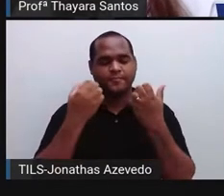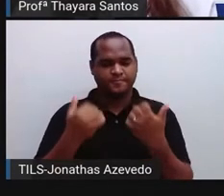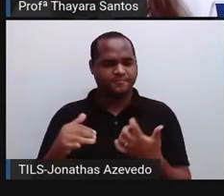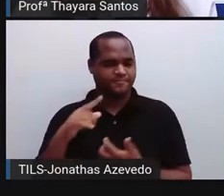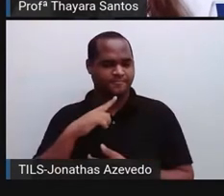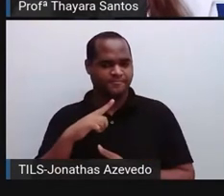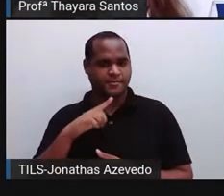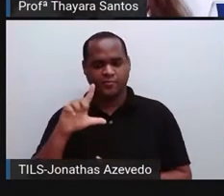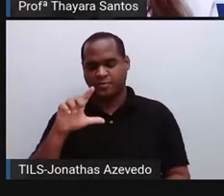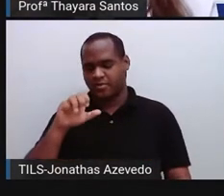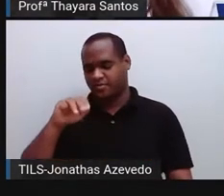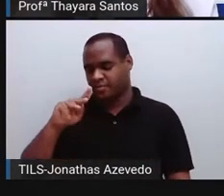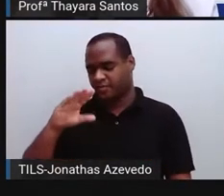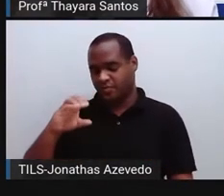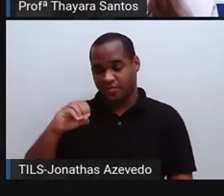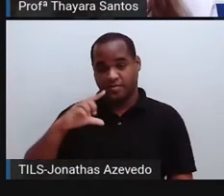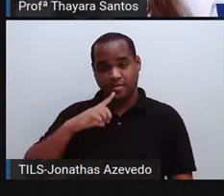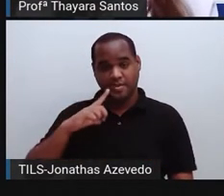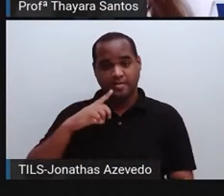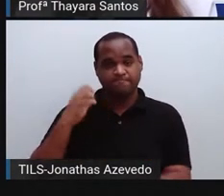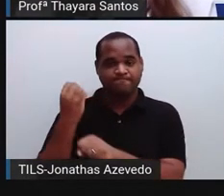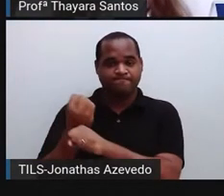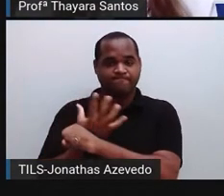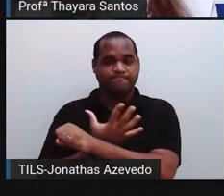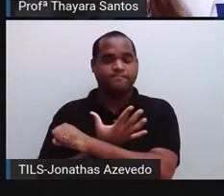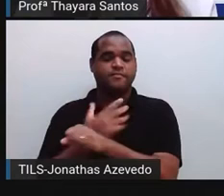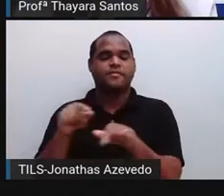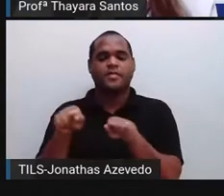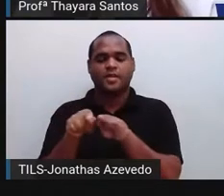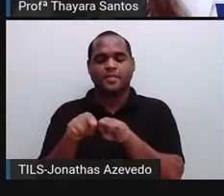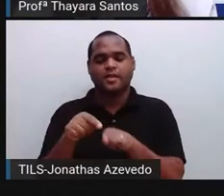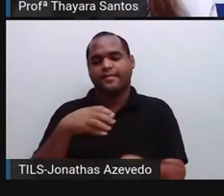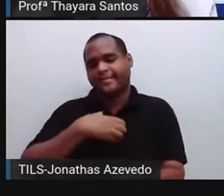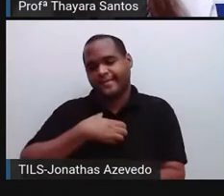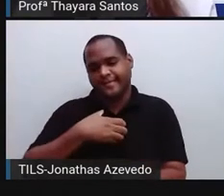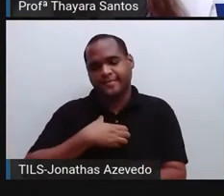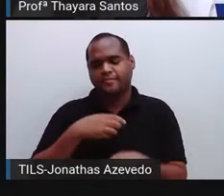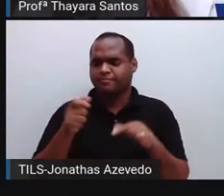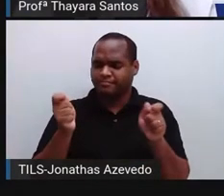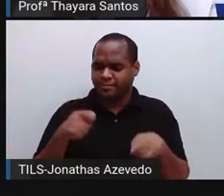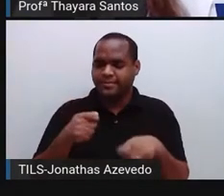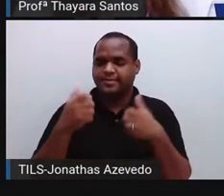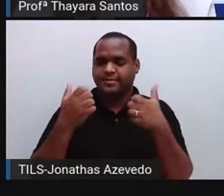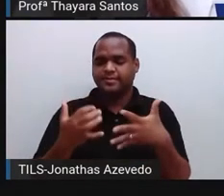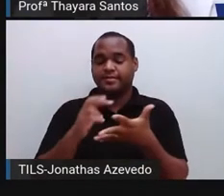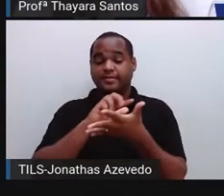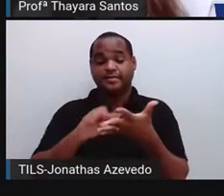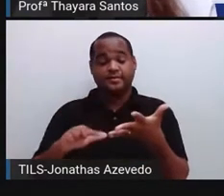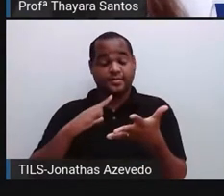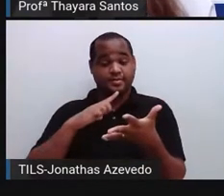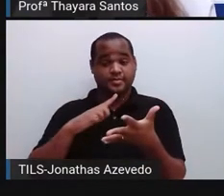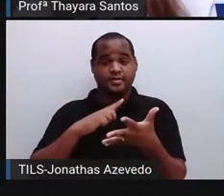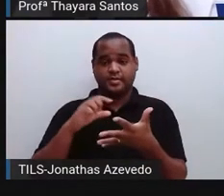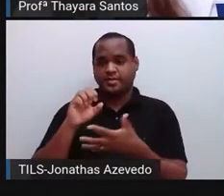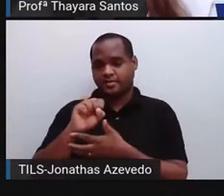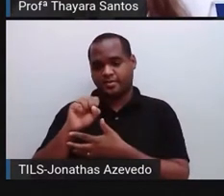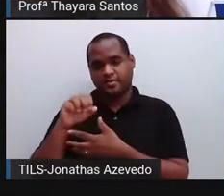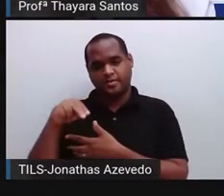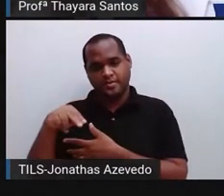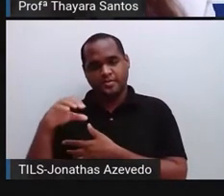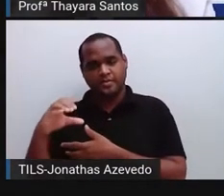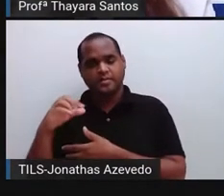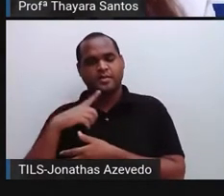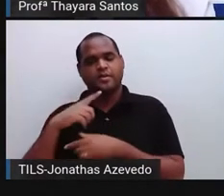sistema límbico. Então, as emoções e os sentimentos só são possíveis através desse sistema. Então,